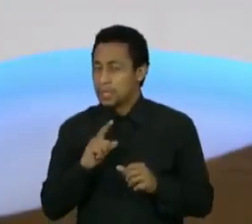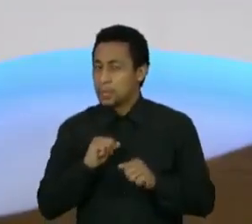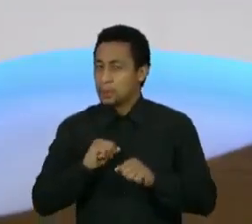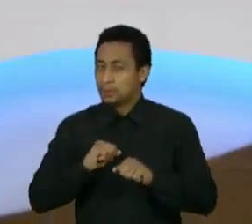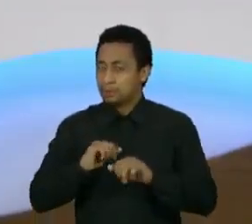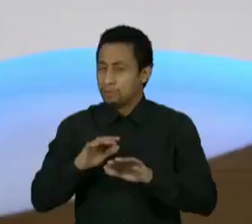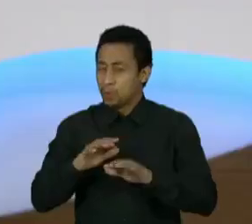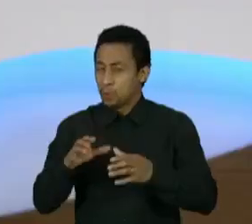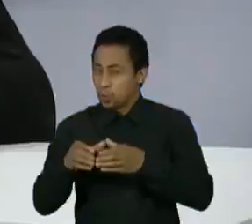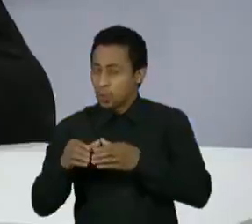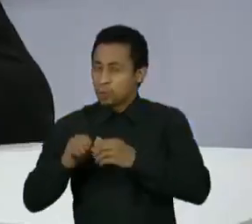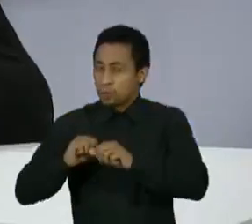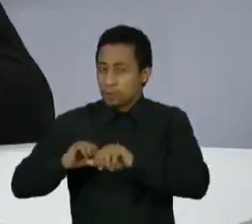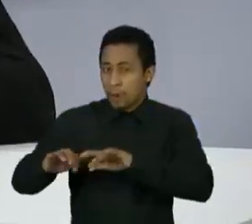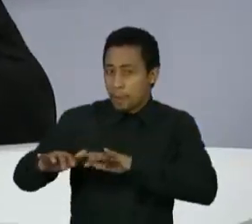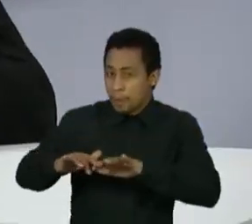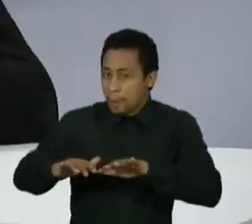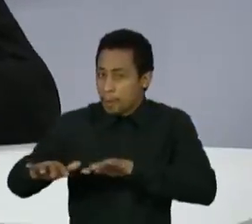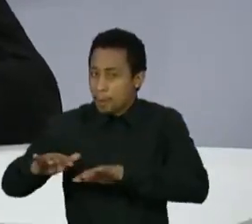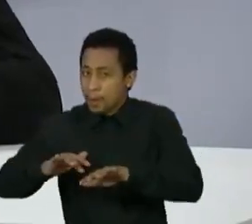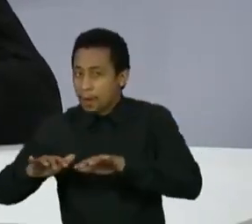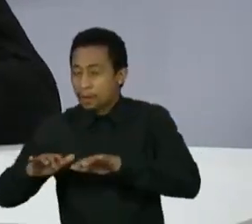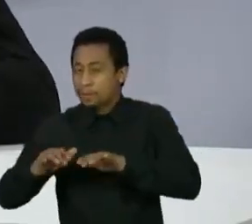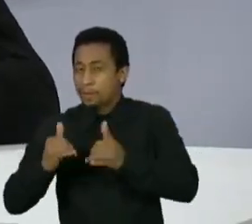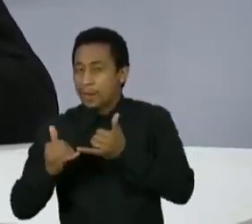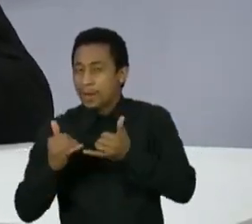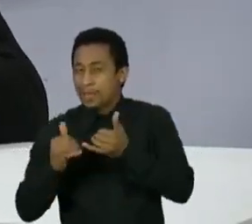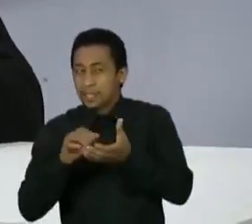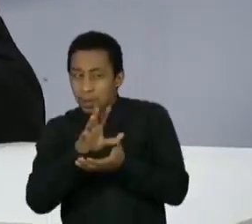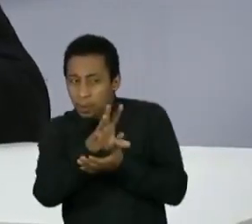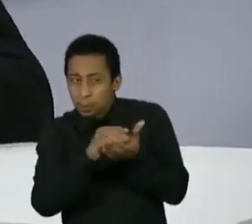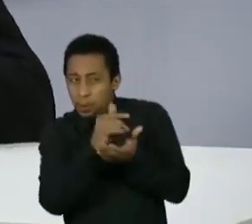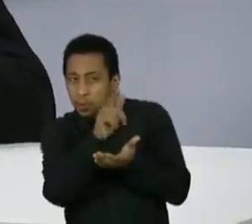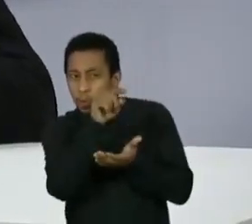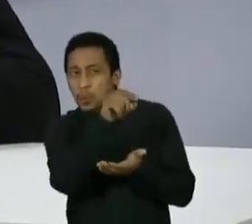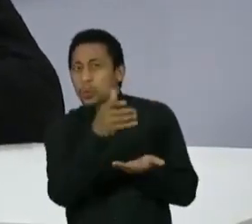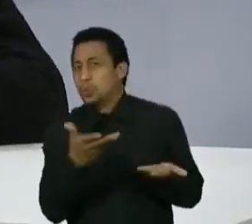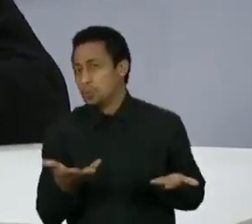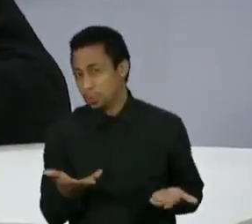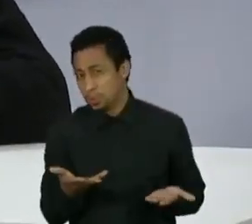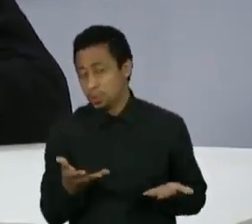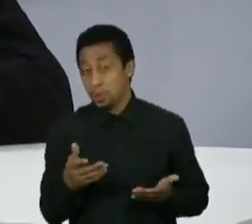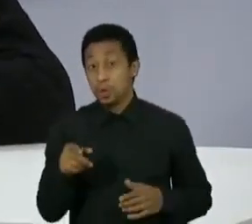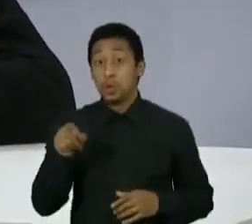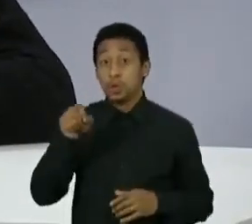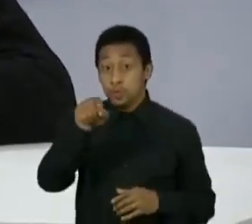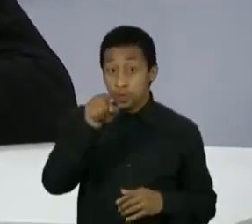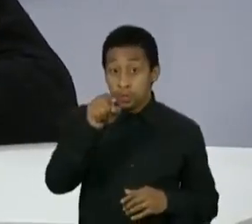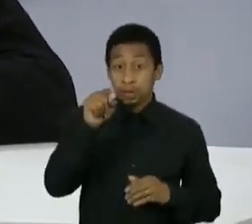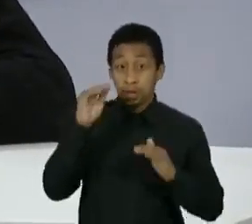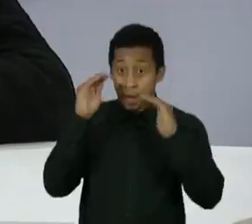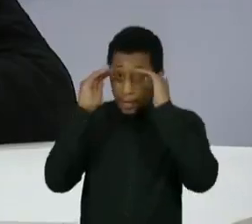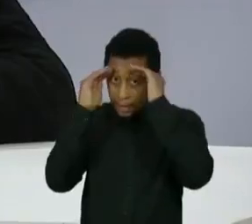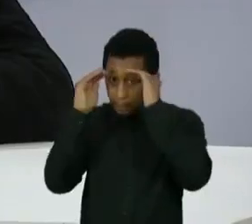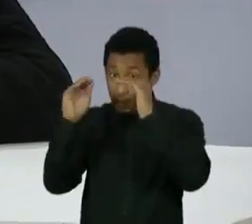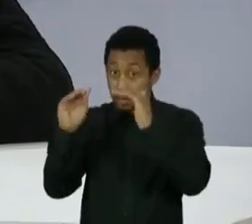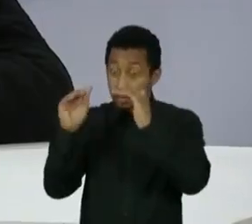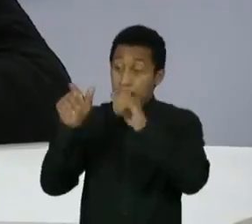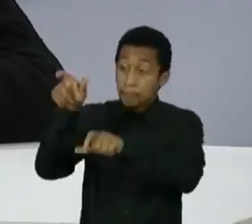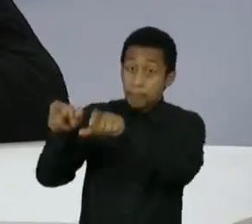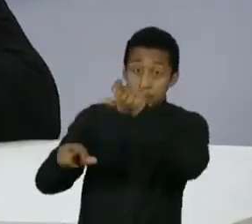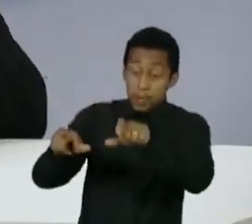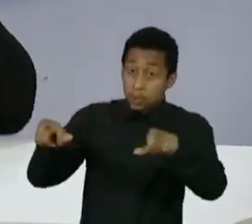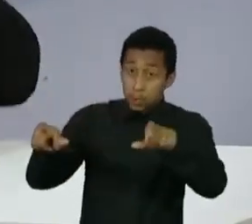espelho, de você só respeita aquele que se identifica com